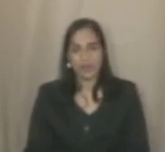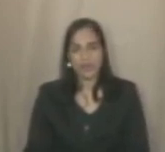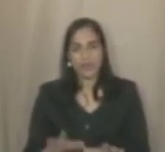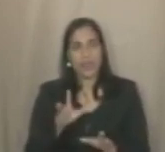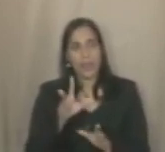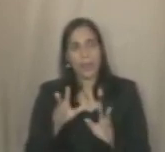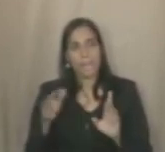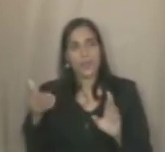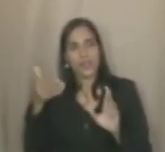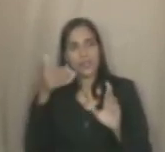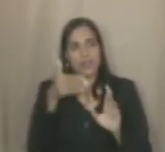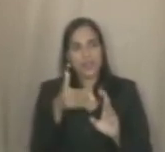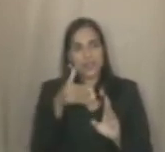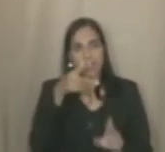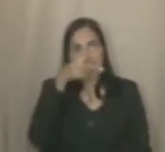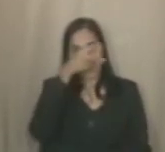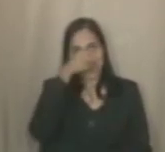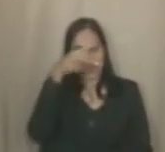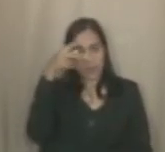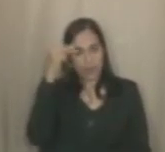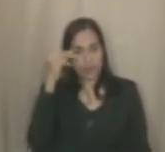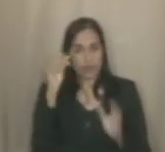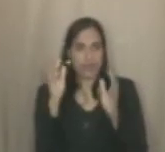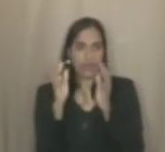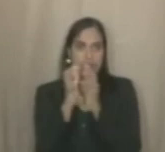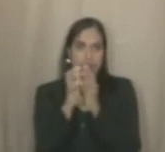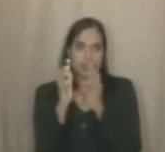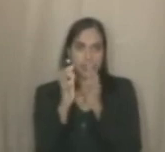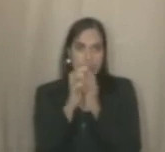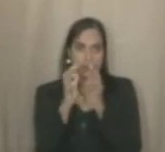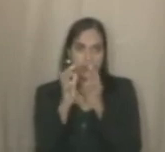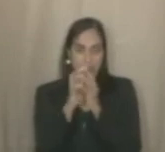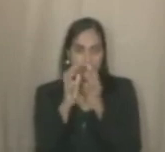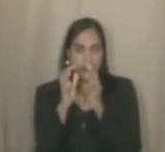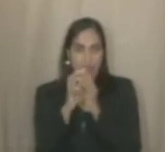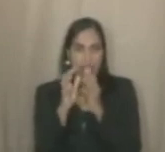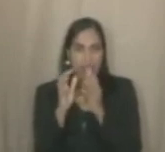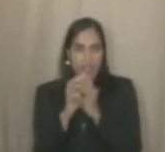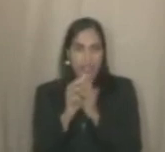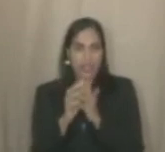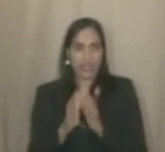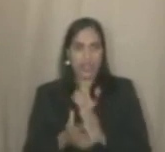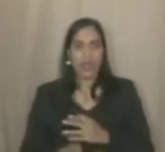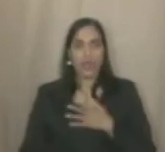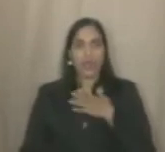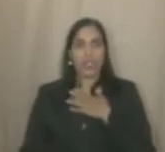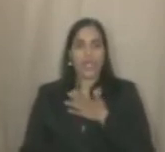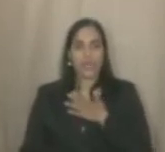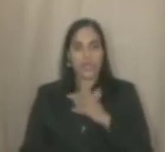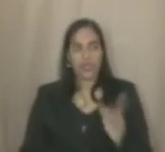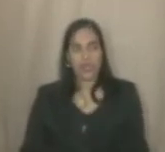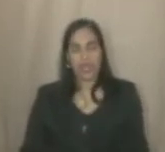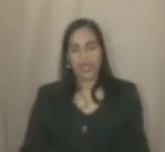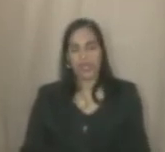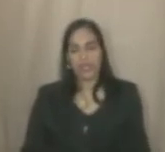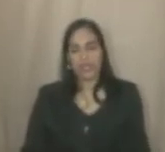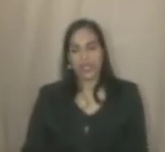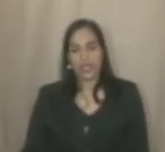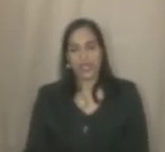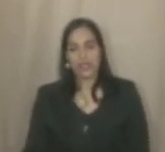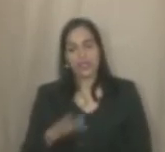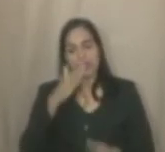e, em especial, a zona oeste, agradecer ao prefeito João Campos